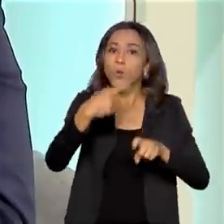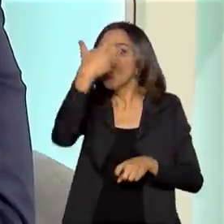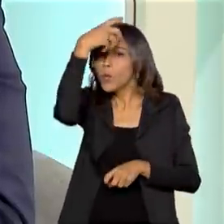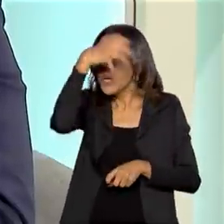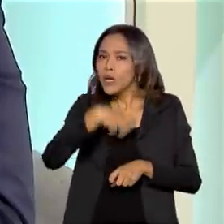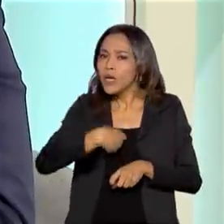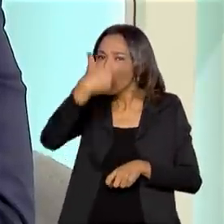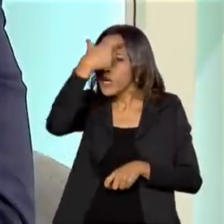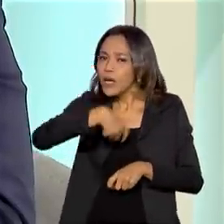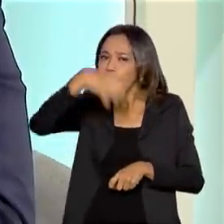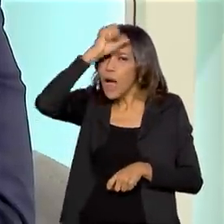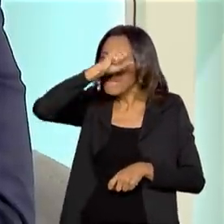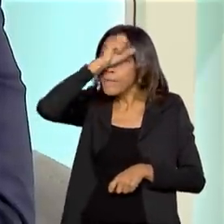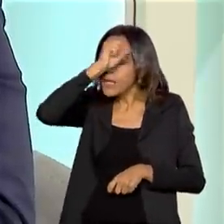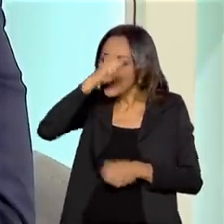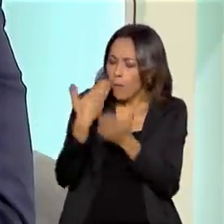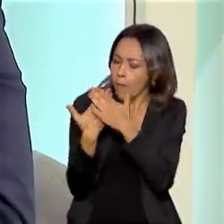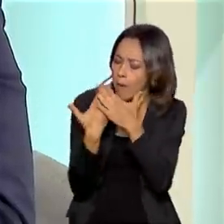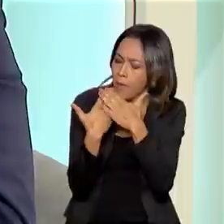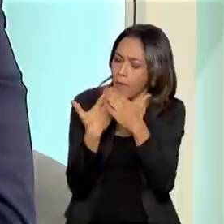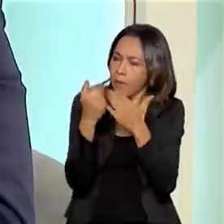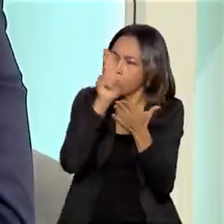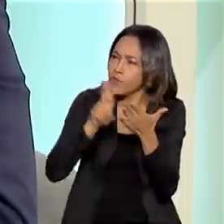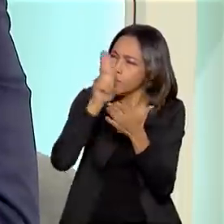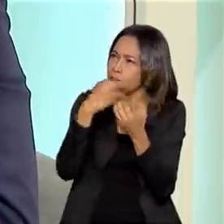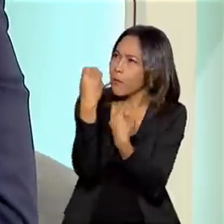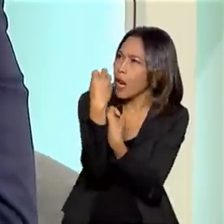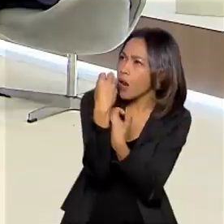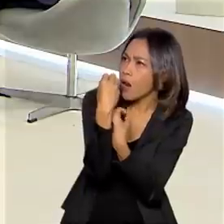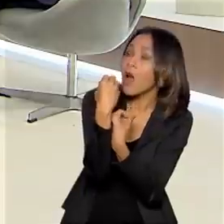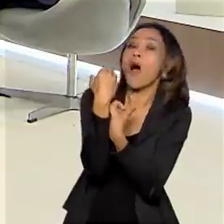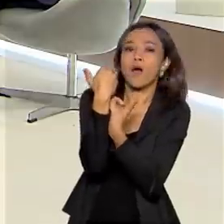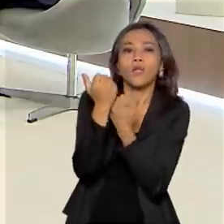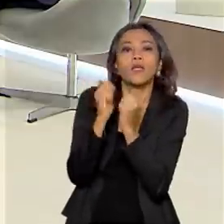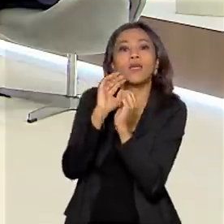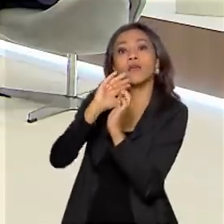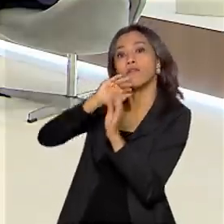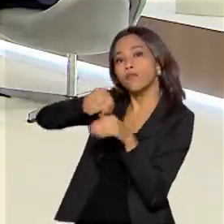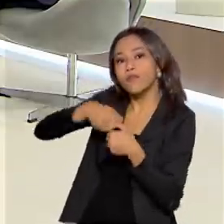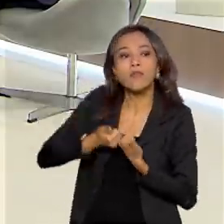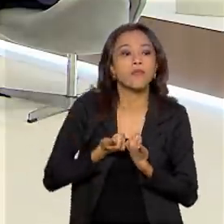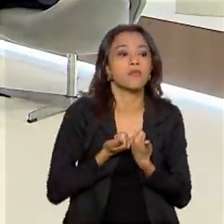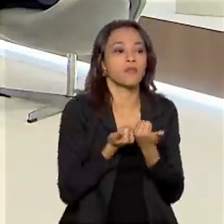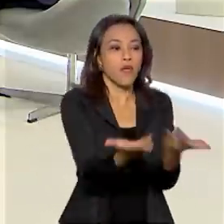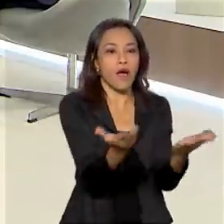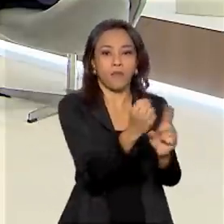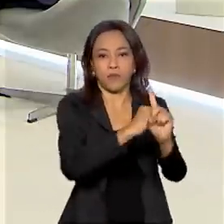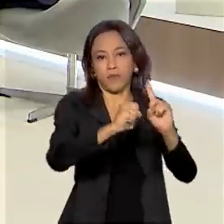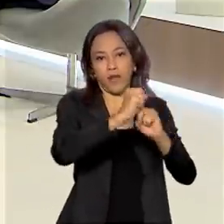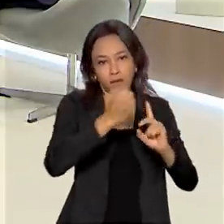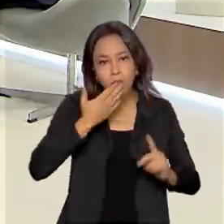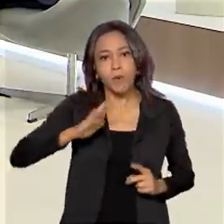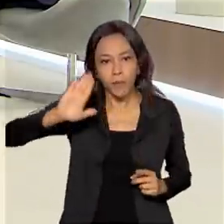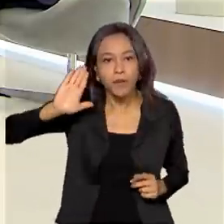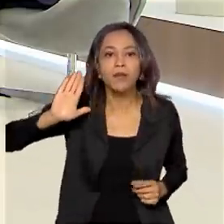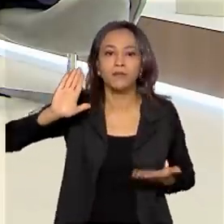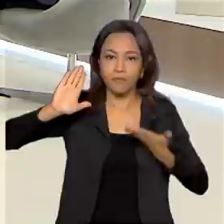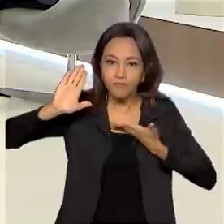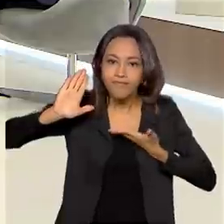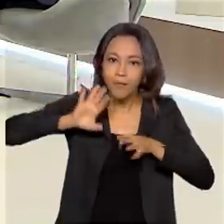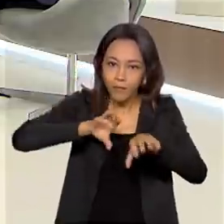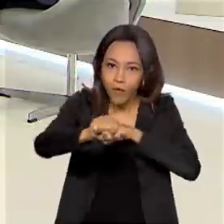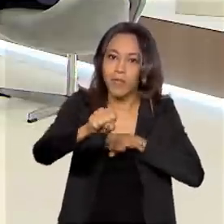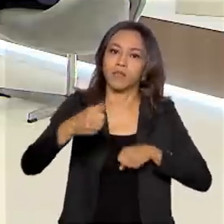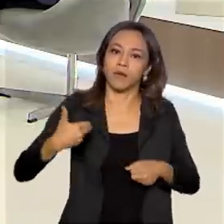daqui, daquilo que ele recebeu da sociedade que o formou, para a própria sociedade. Isso faz parte da atribuição do juramento que ele faz. Então,